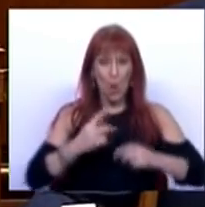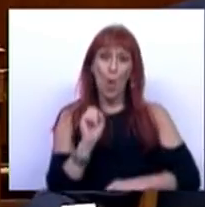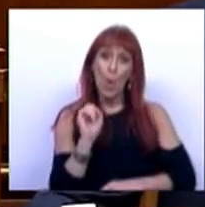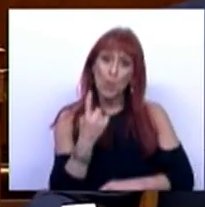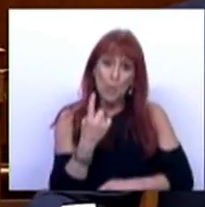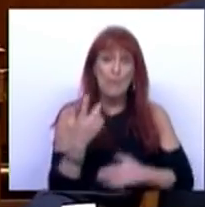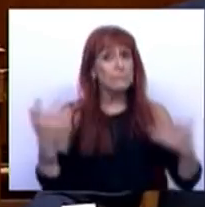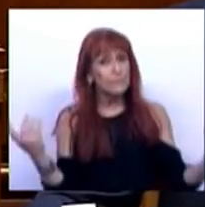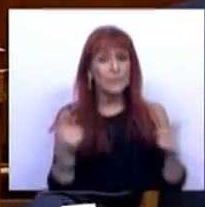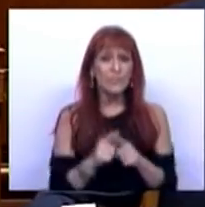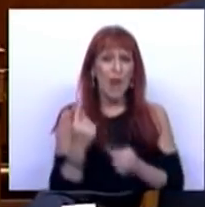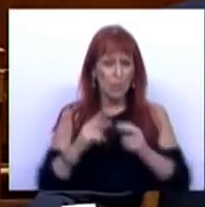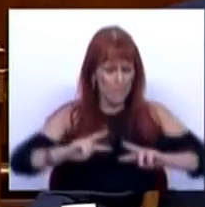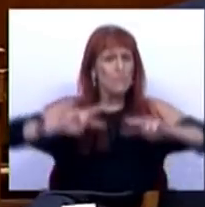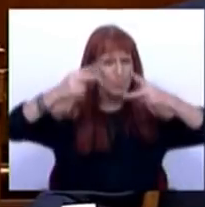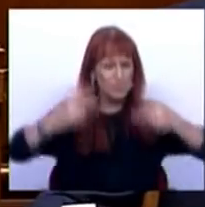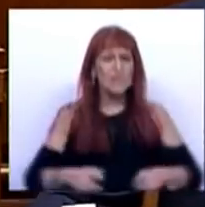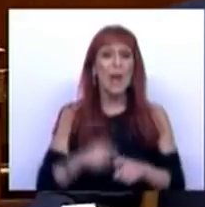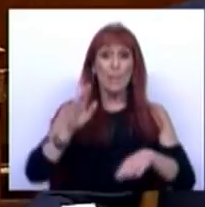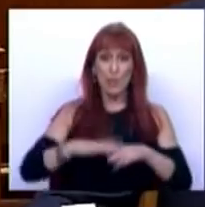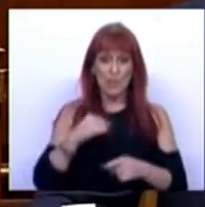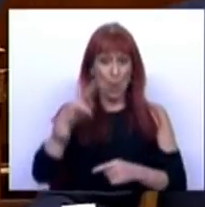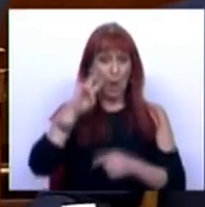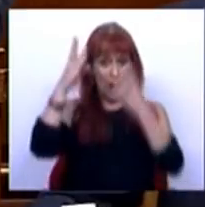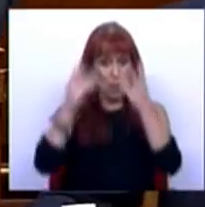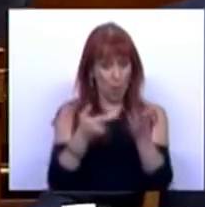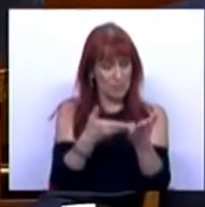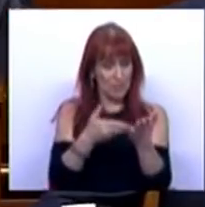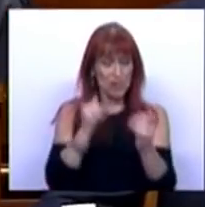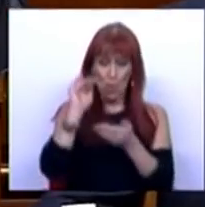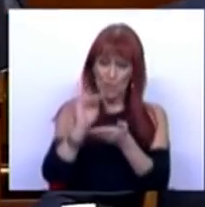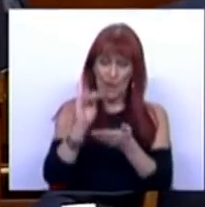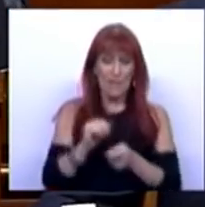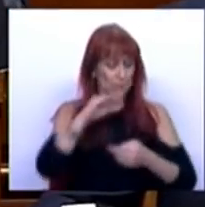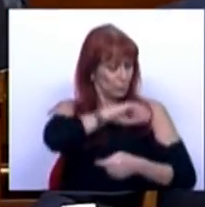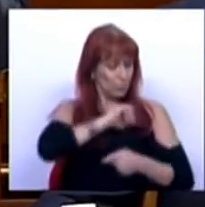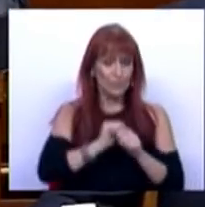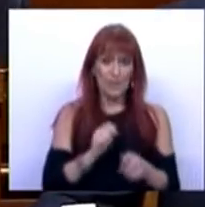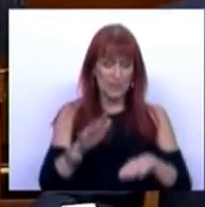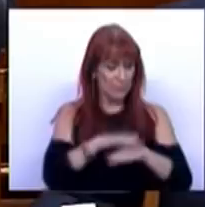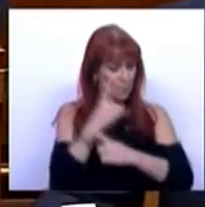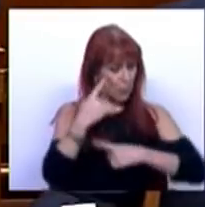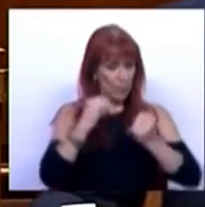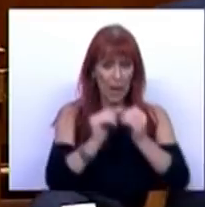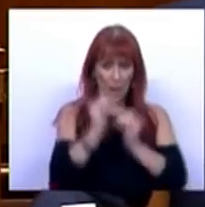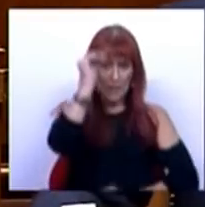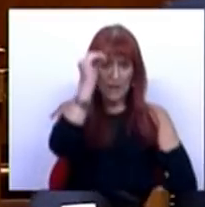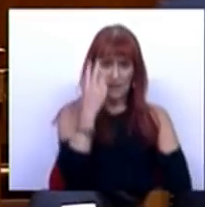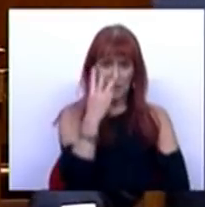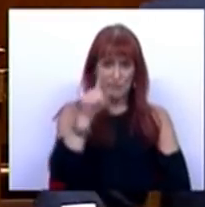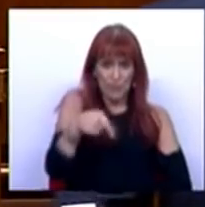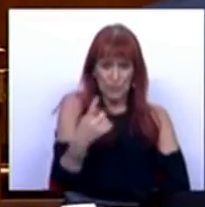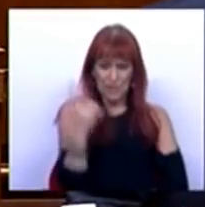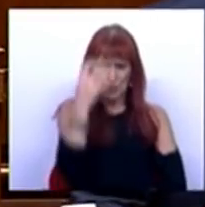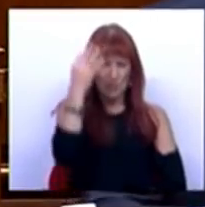uma promoção. E é por isso que quando olha para o orçamento, o volume da massa salarial na noção pública aumenta 3,6